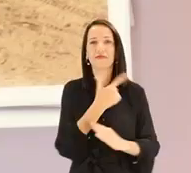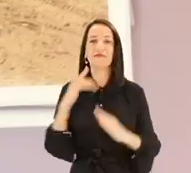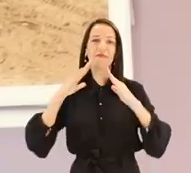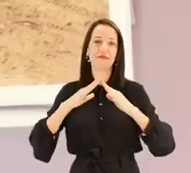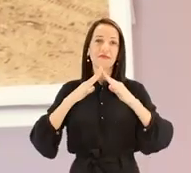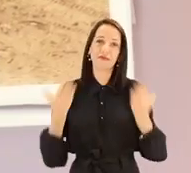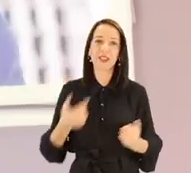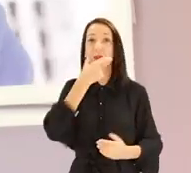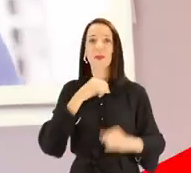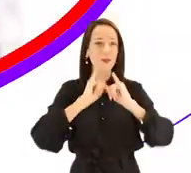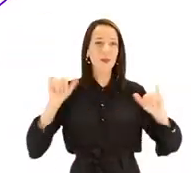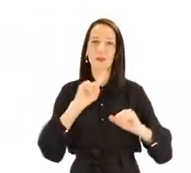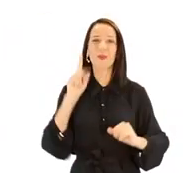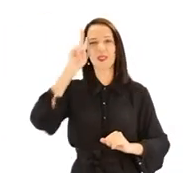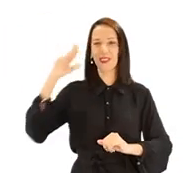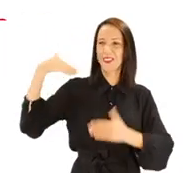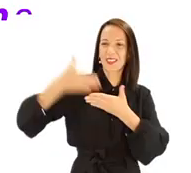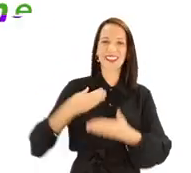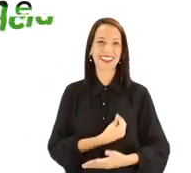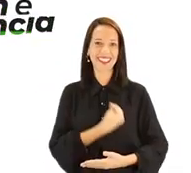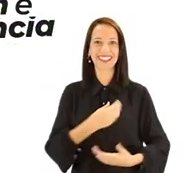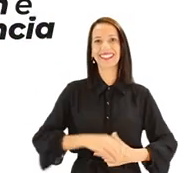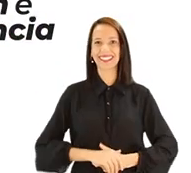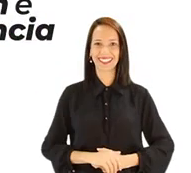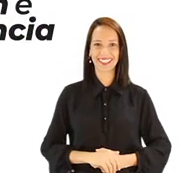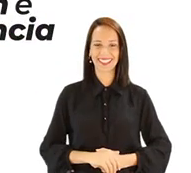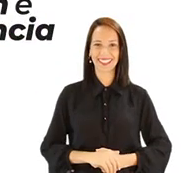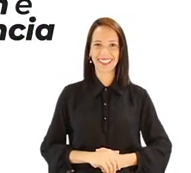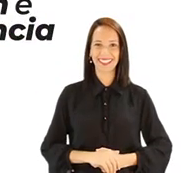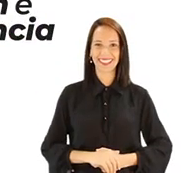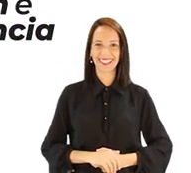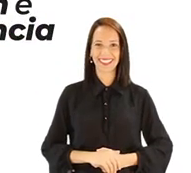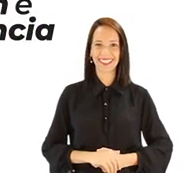que não tinham onde morar. Boulos não é propaganda, é história de vida.